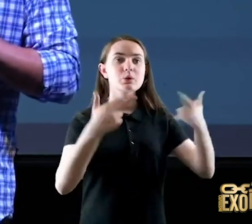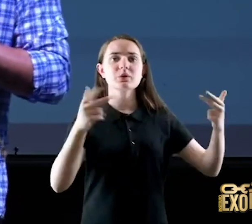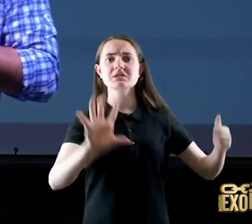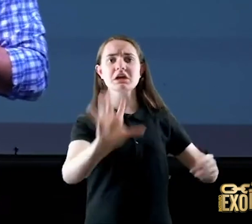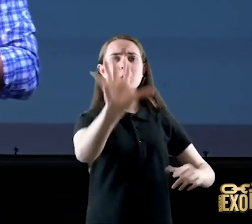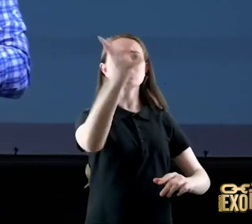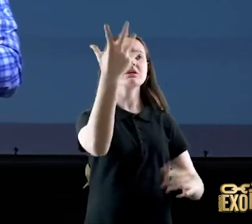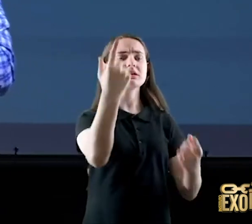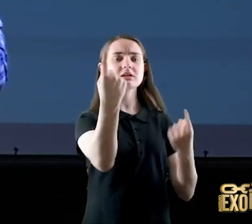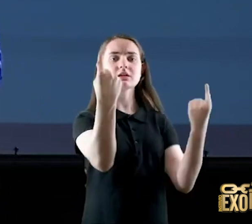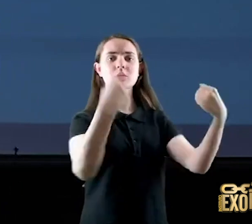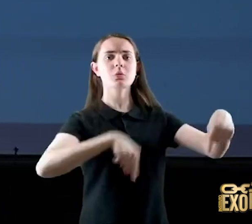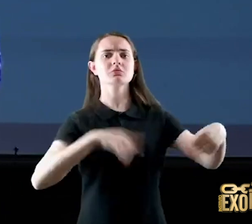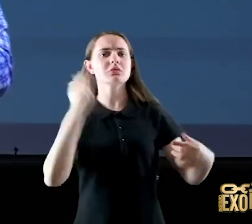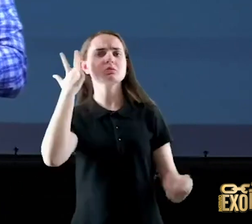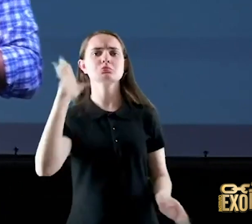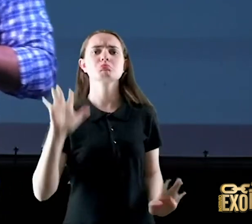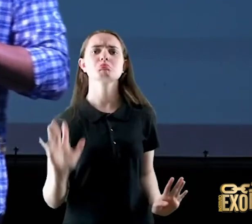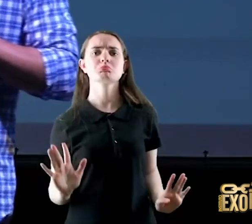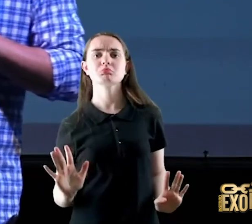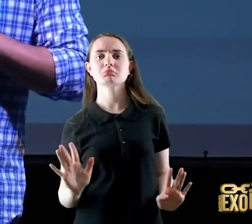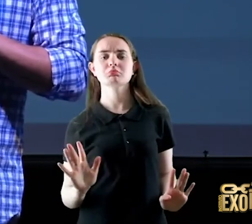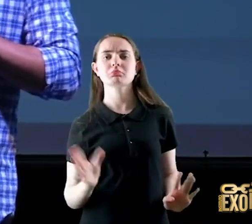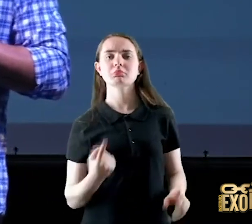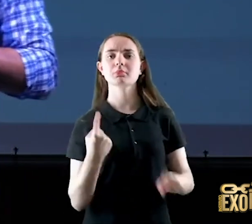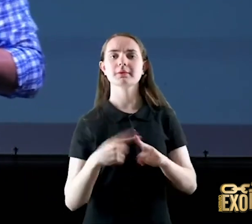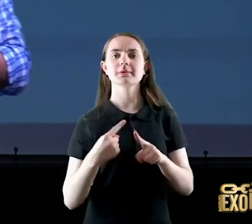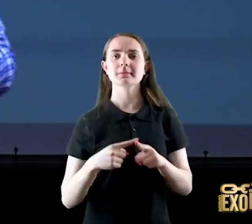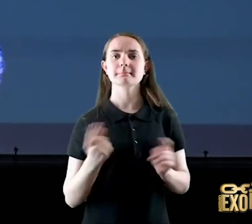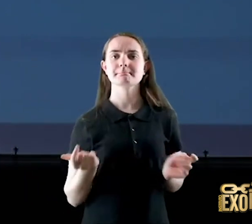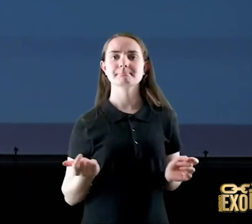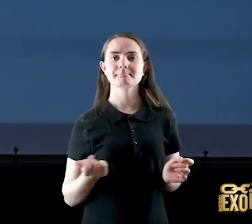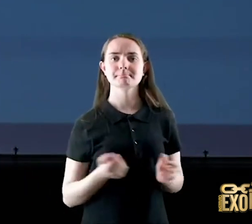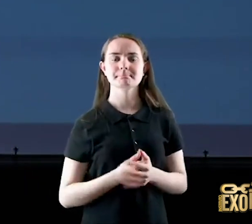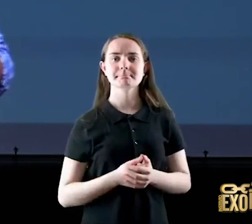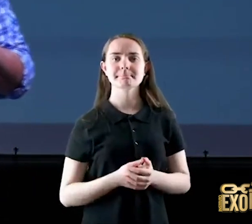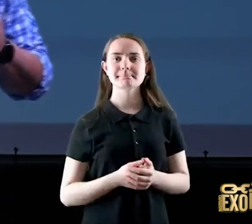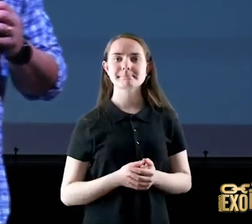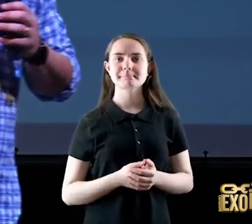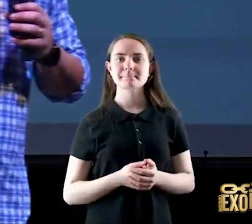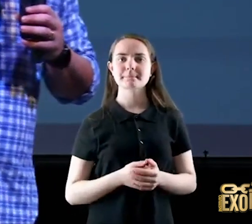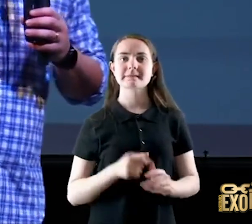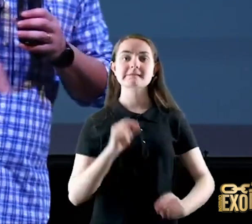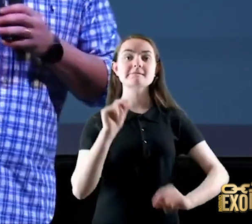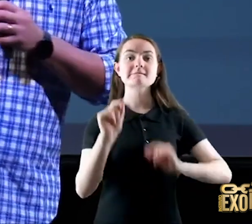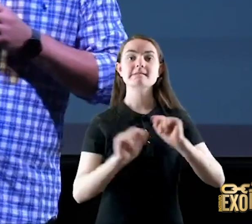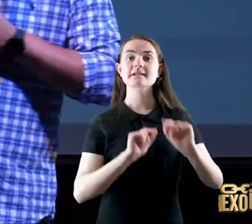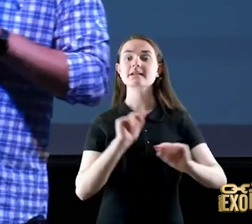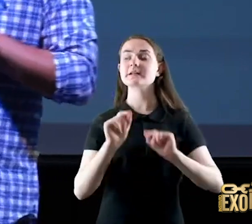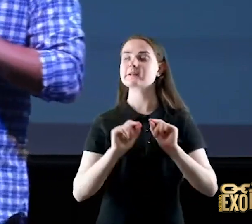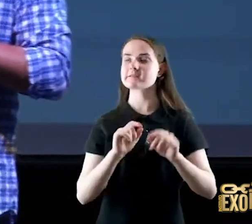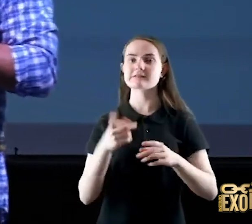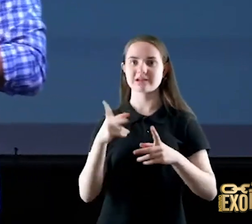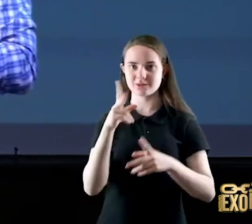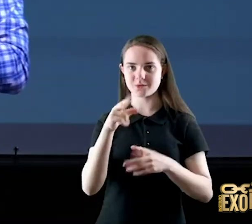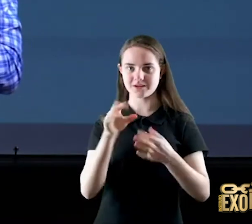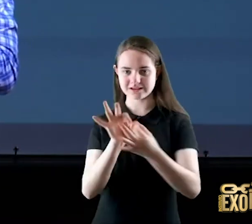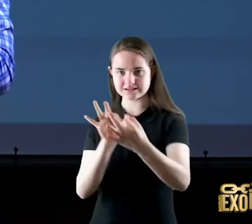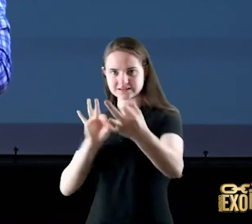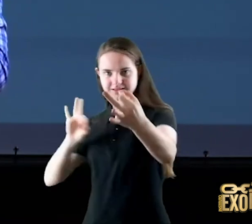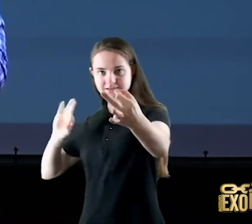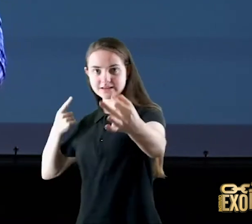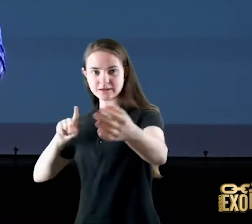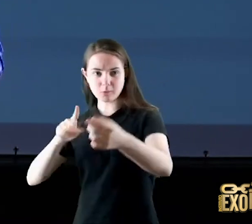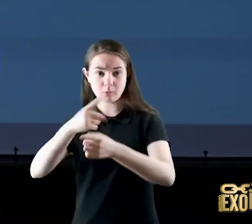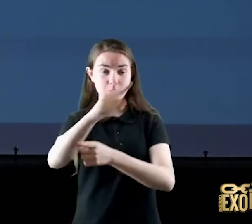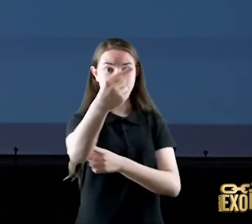um endereço ela tem um destinatário mas não tem o remetente quem foi que mandou eu não sei é uma seta é um